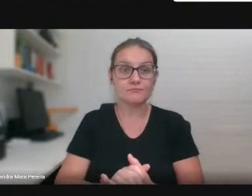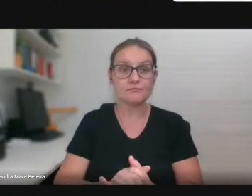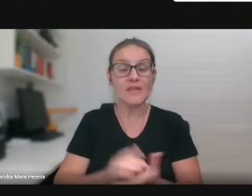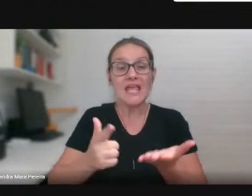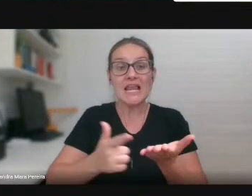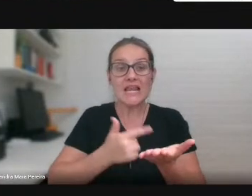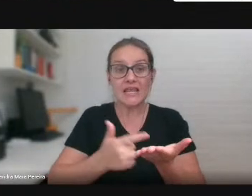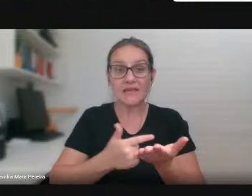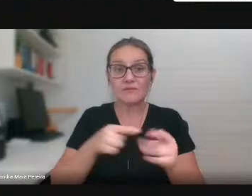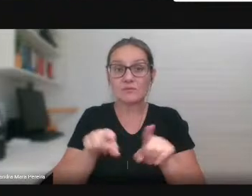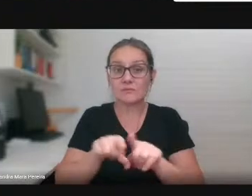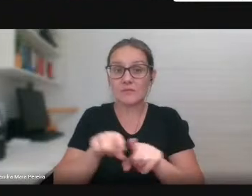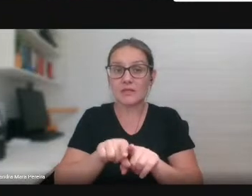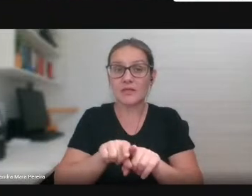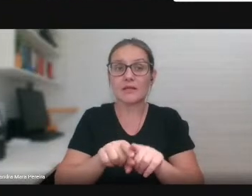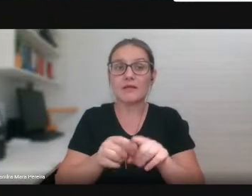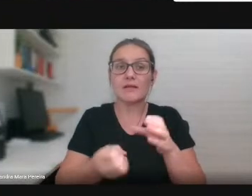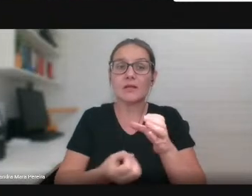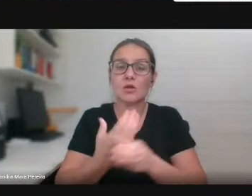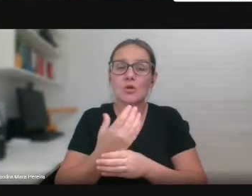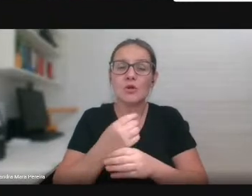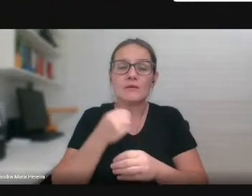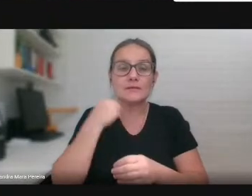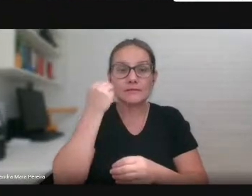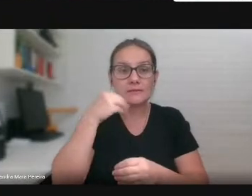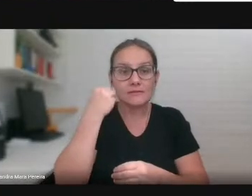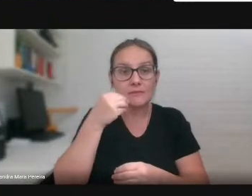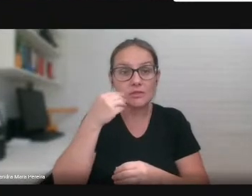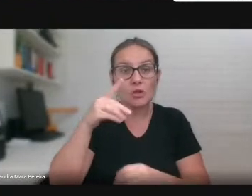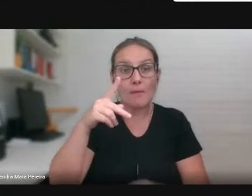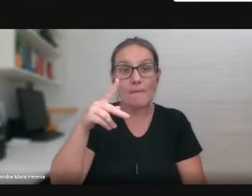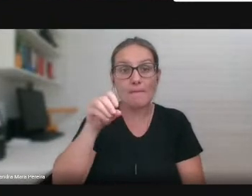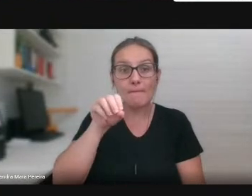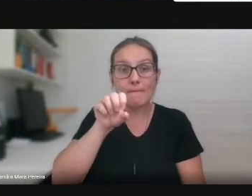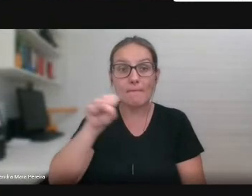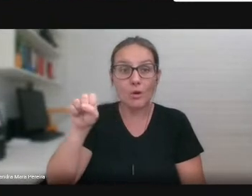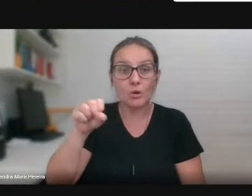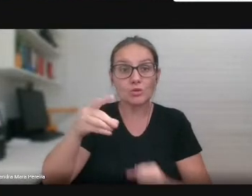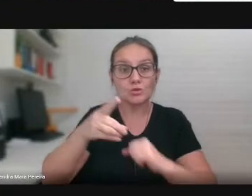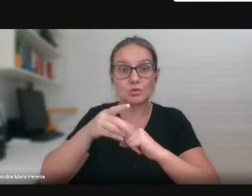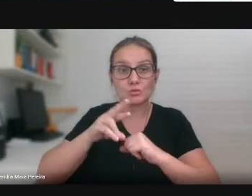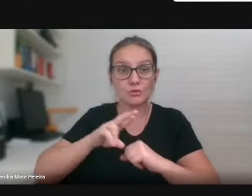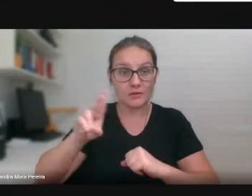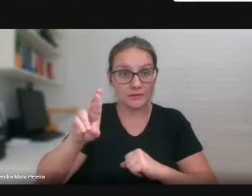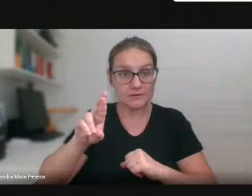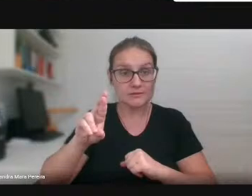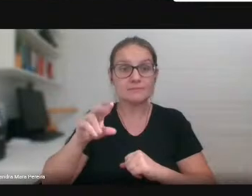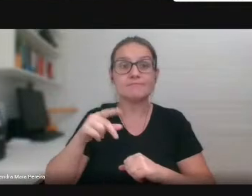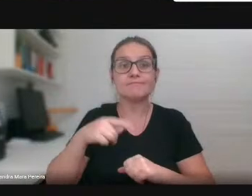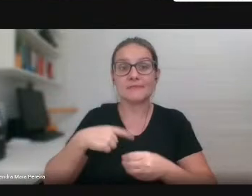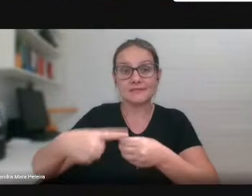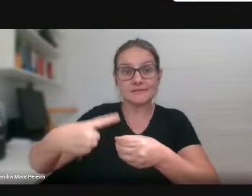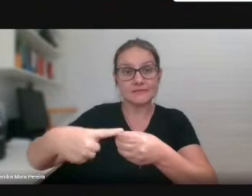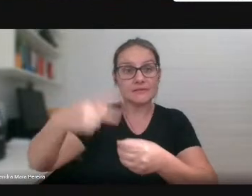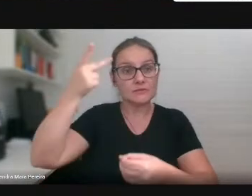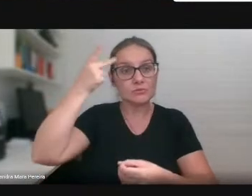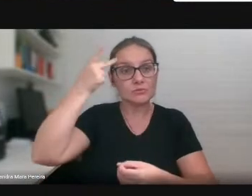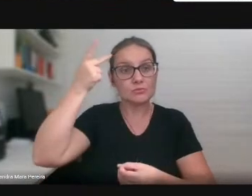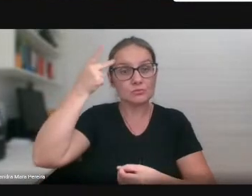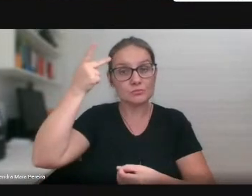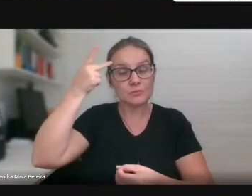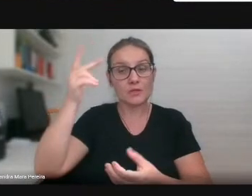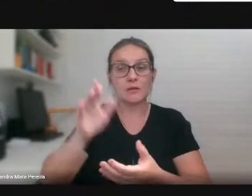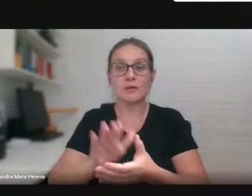-doutorado no Laboratório de Engenharia Ecológica e Informática Aplicada da Unicamp, Campinas, e com